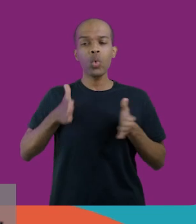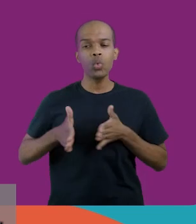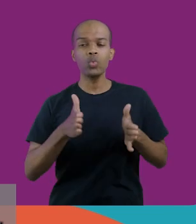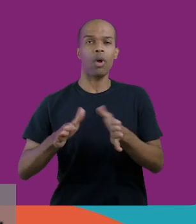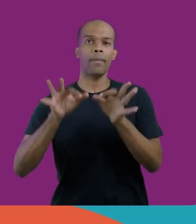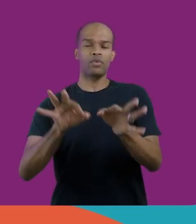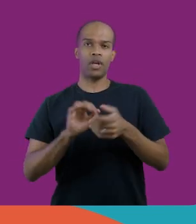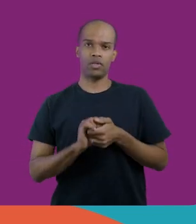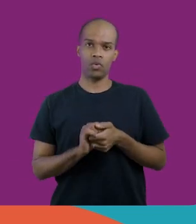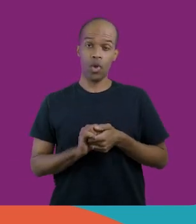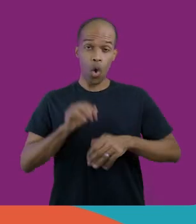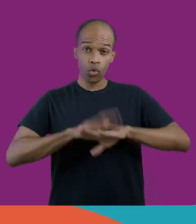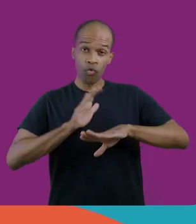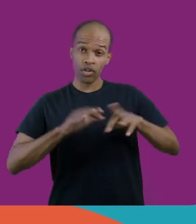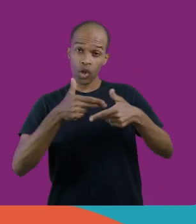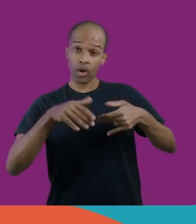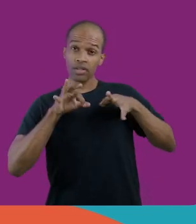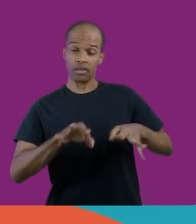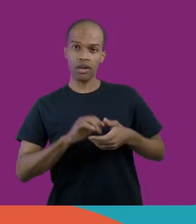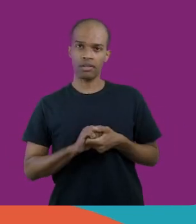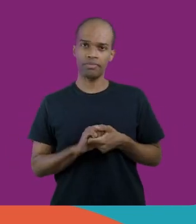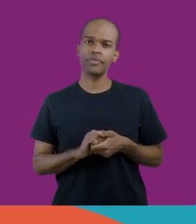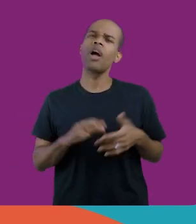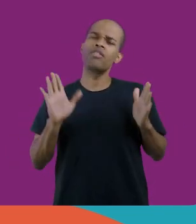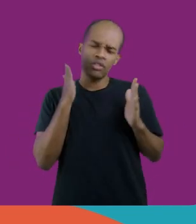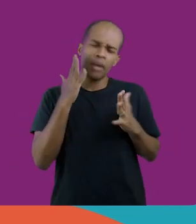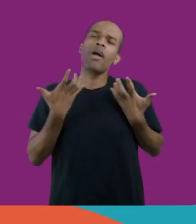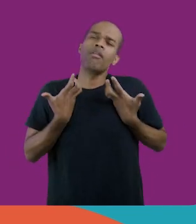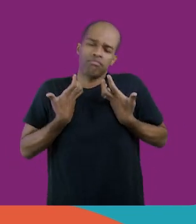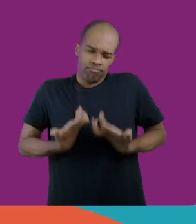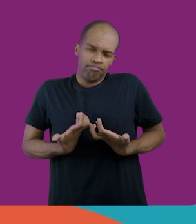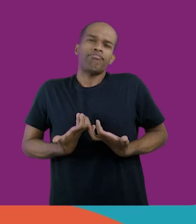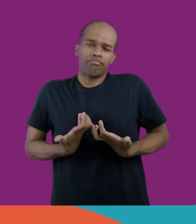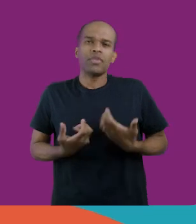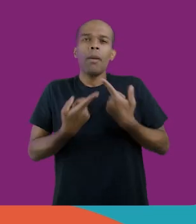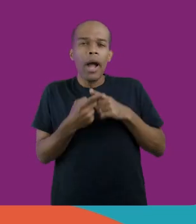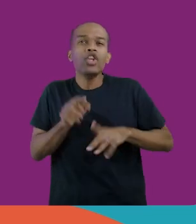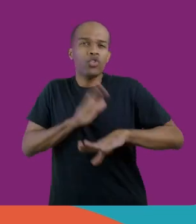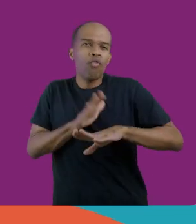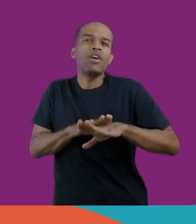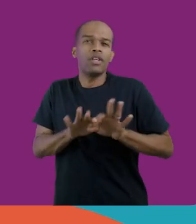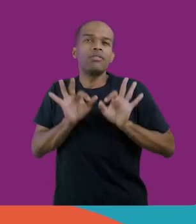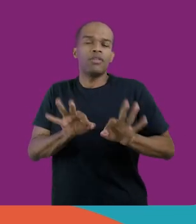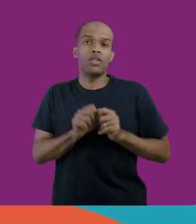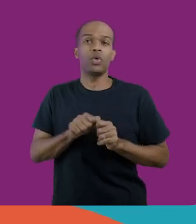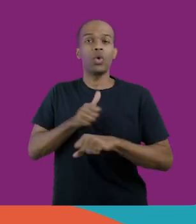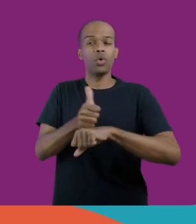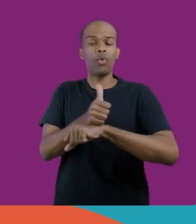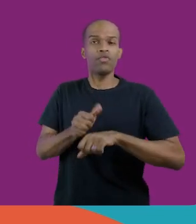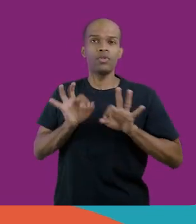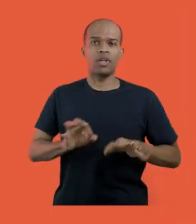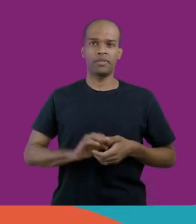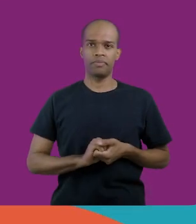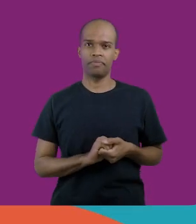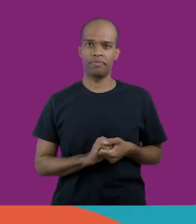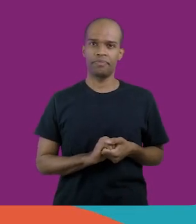caminho certo, eu estou fazendo a coisa certa, embora seja cansativa, vezes, mas eu estou fazendo a coisa certa, estou na profissão certa.